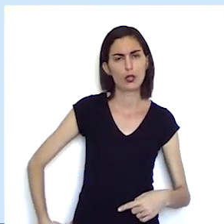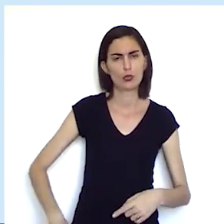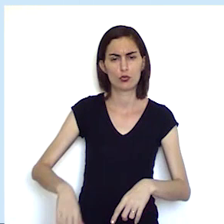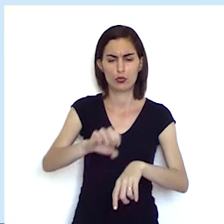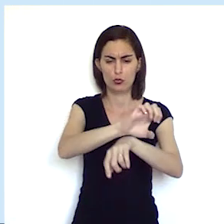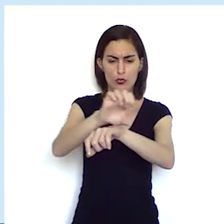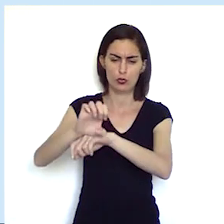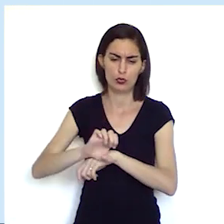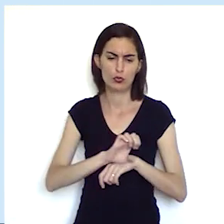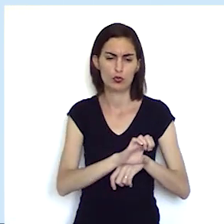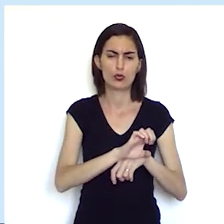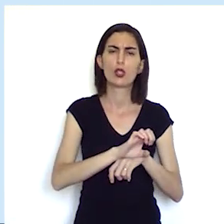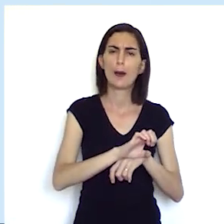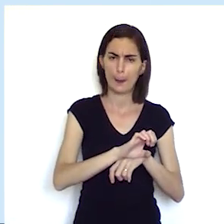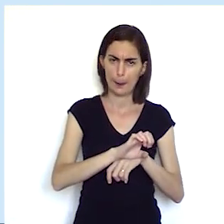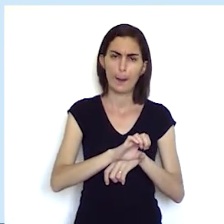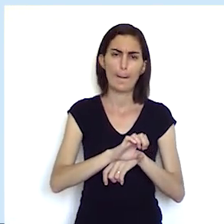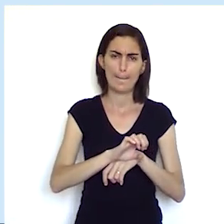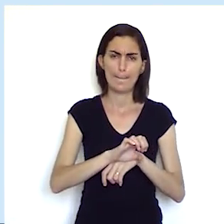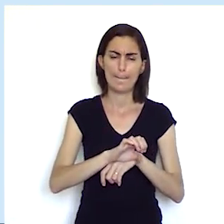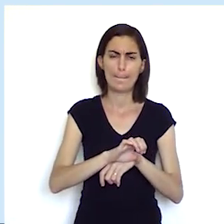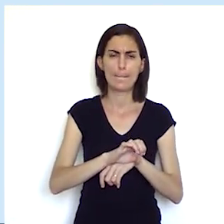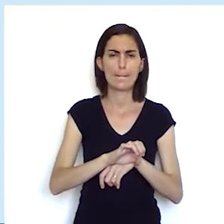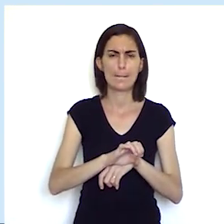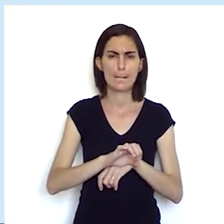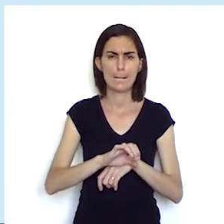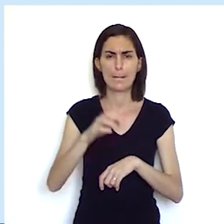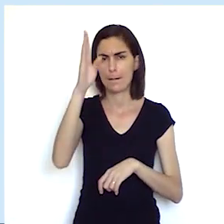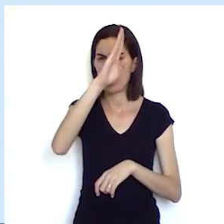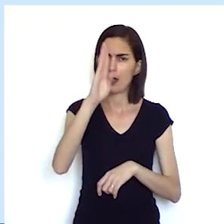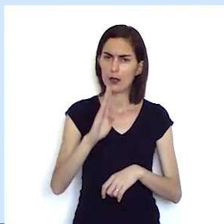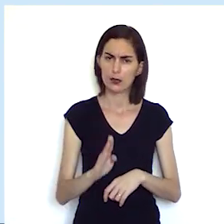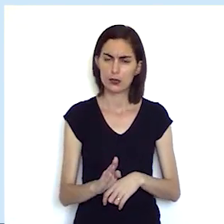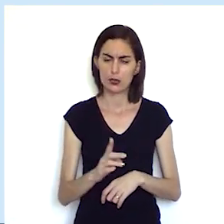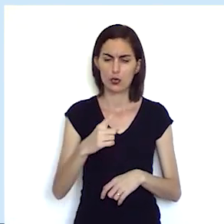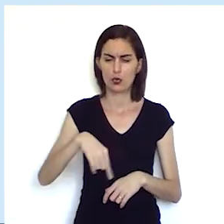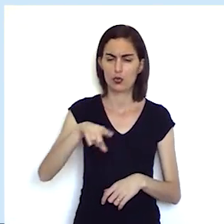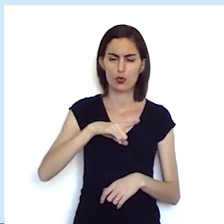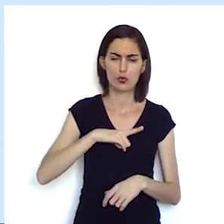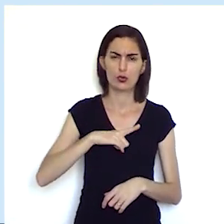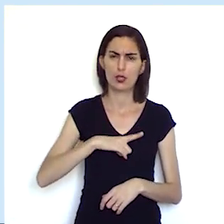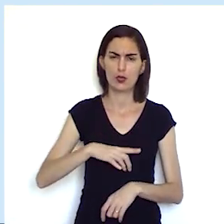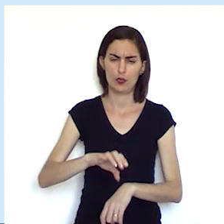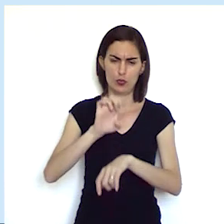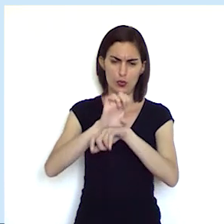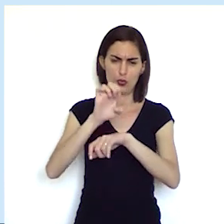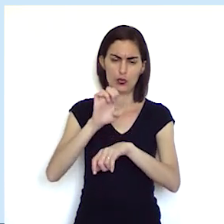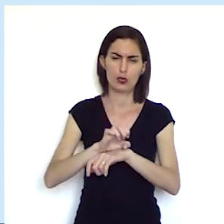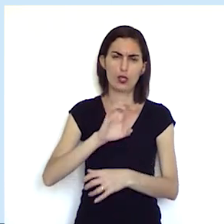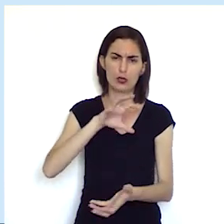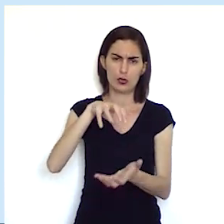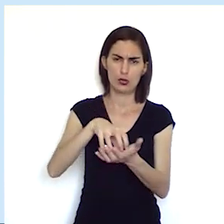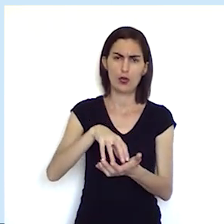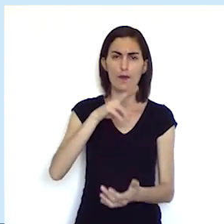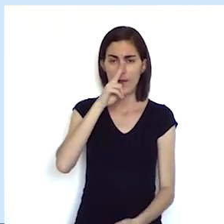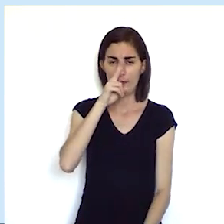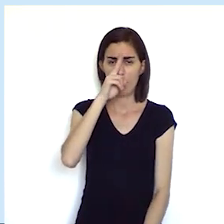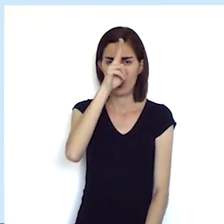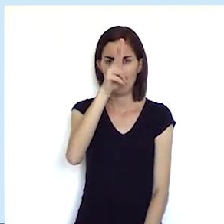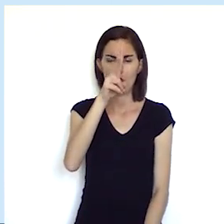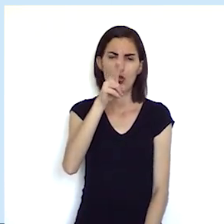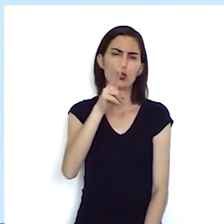Estados não se sobrepunham um ao outro então no Brasil nós tivemos um Estado central muito forte então